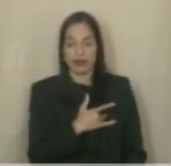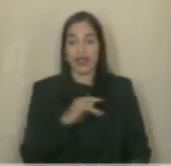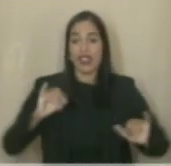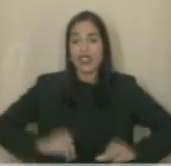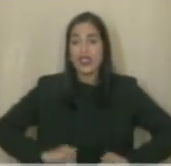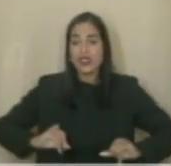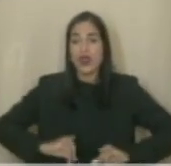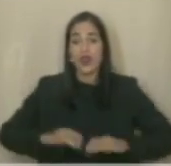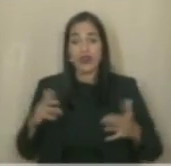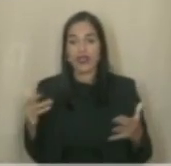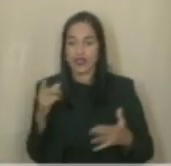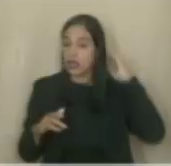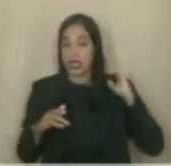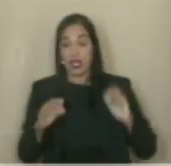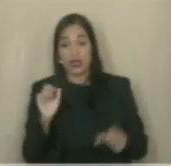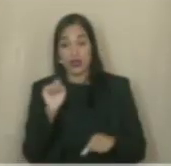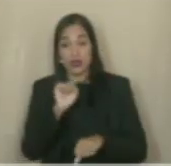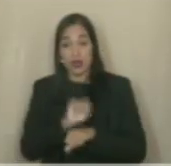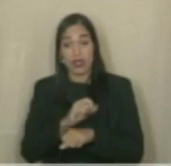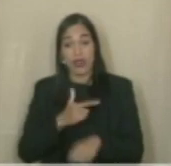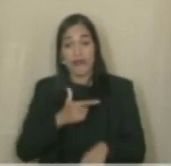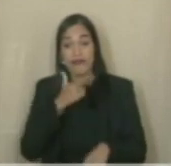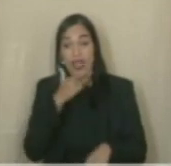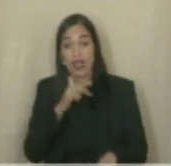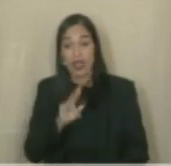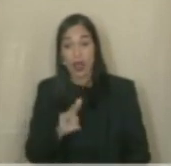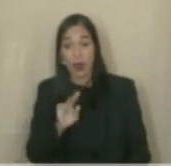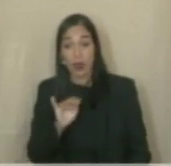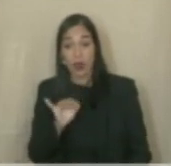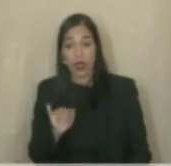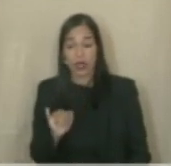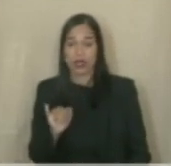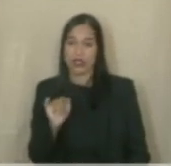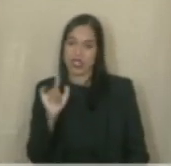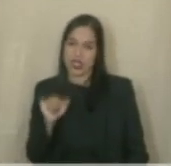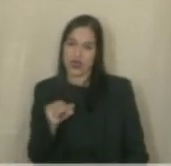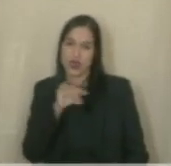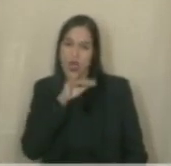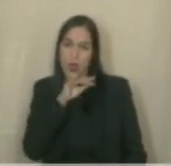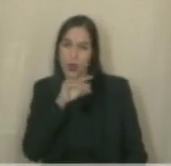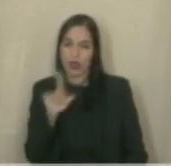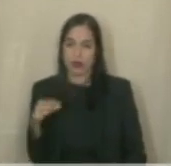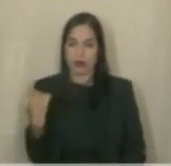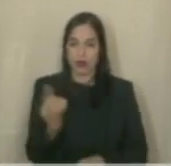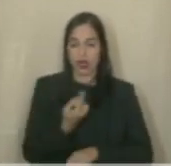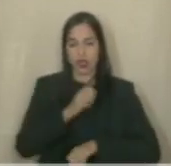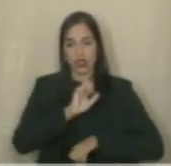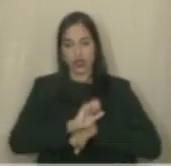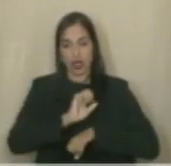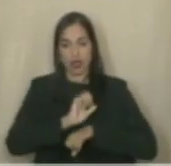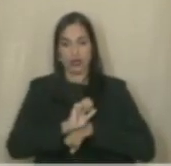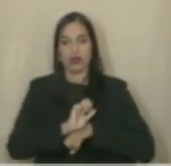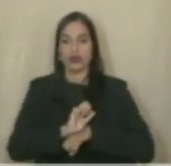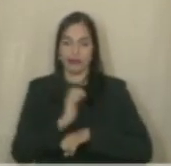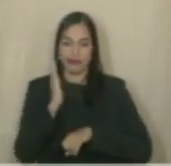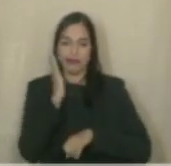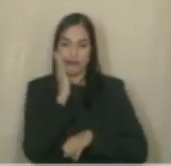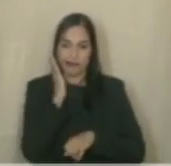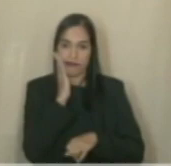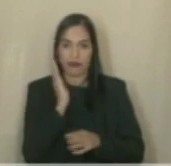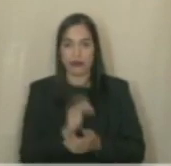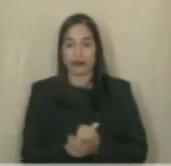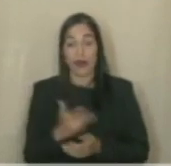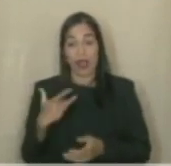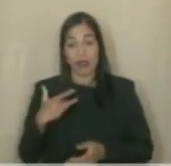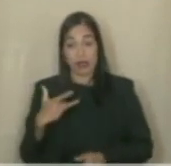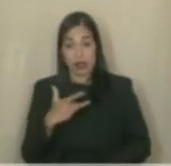sofre? Quem sofre é o povo. Isso é muito ruim para o nosso Estado. Entendeu? Mas